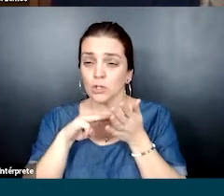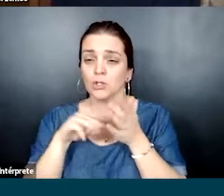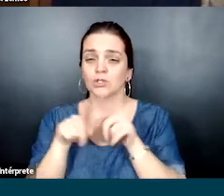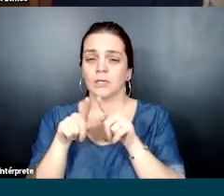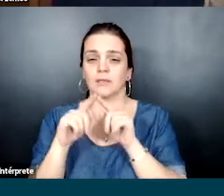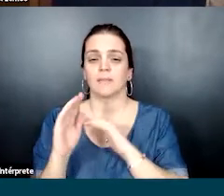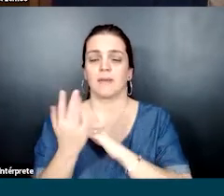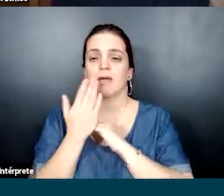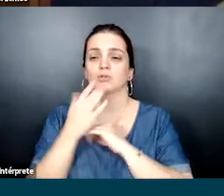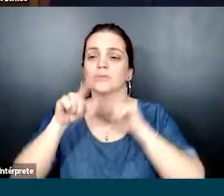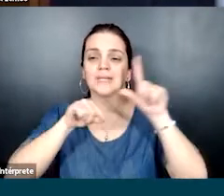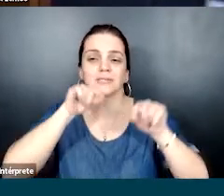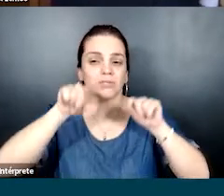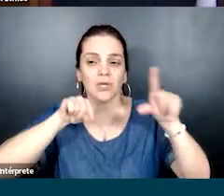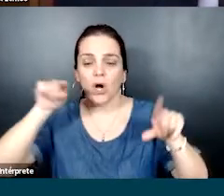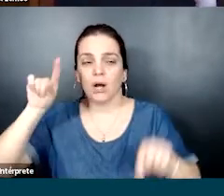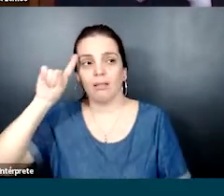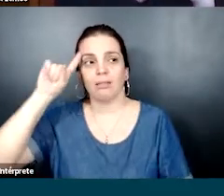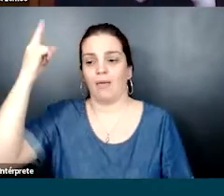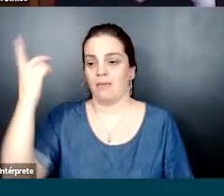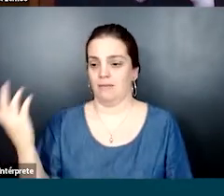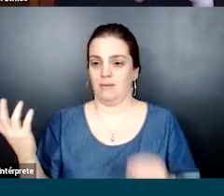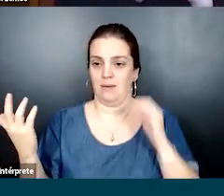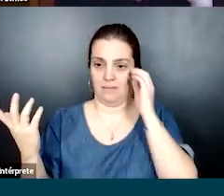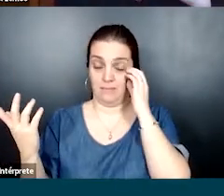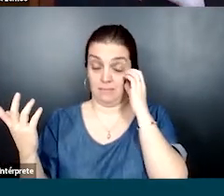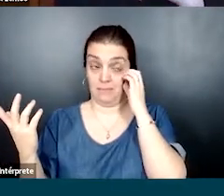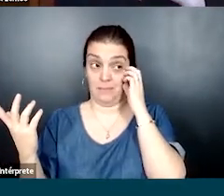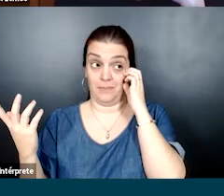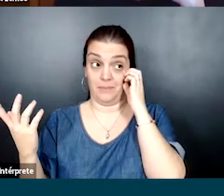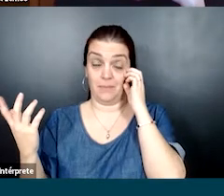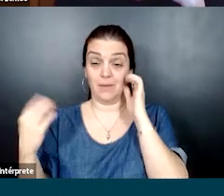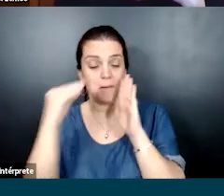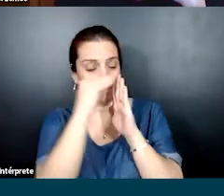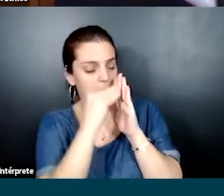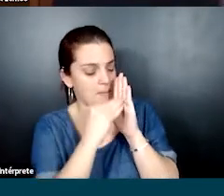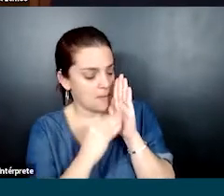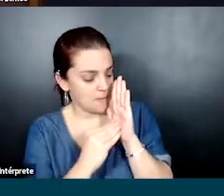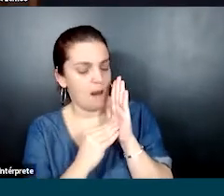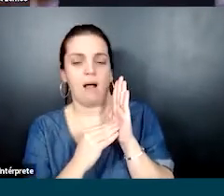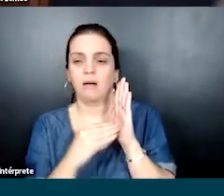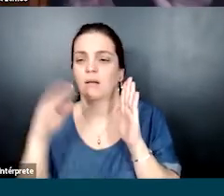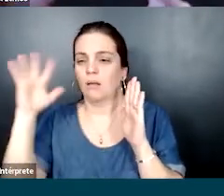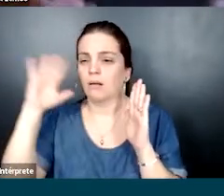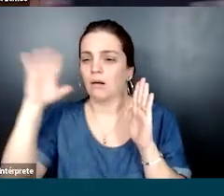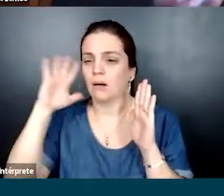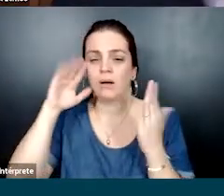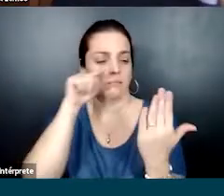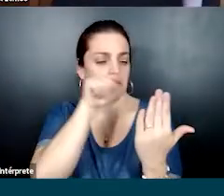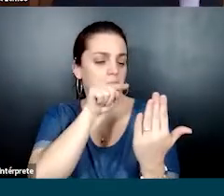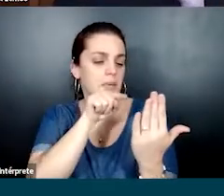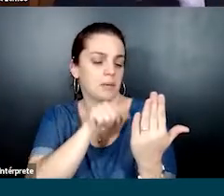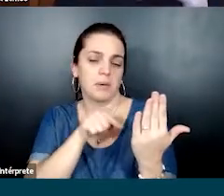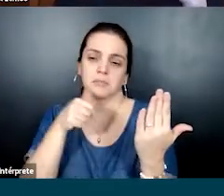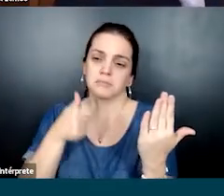A metodologia também, ela inspira muito a arquitetura de escolhas e ideias que a gente tem num projeto, né? Então, a gente coloca tudo na mesa e ali a gente vai